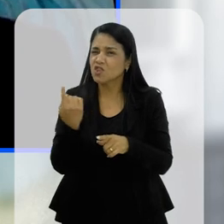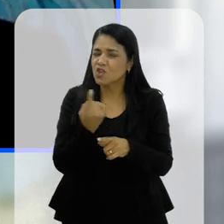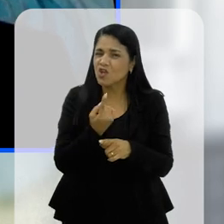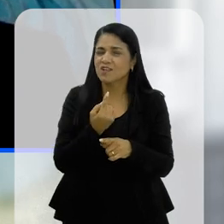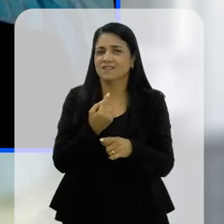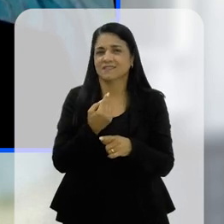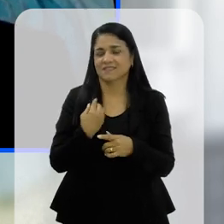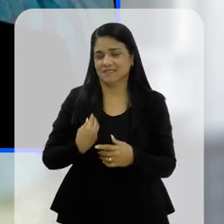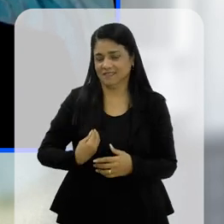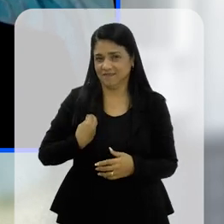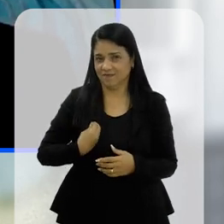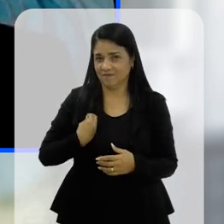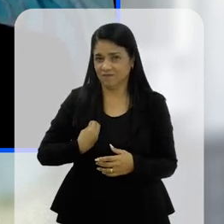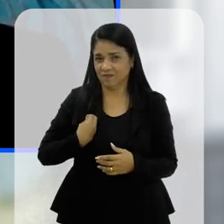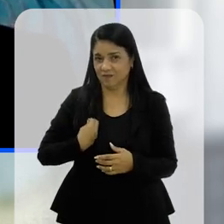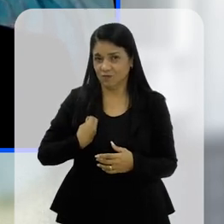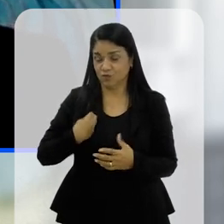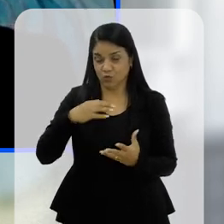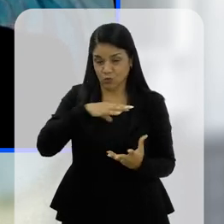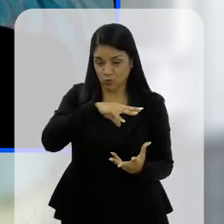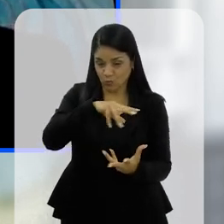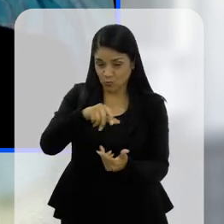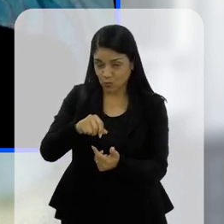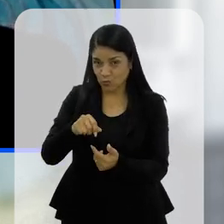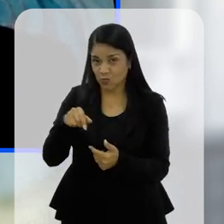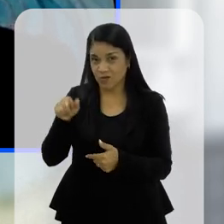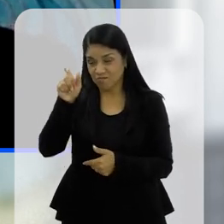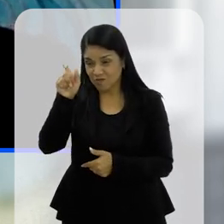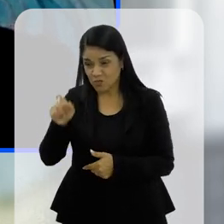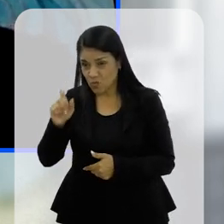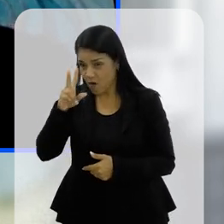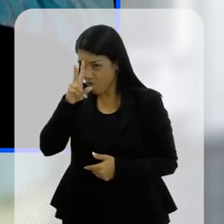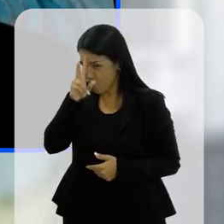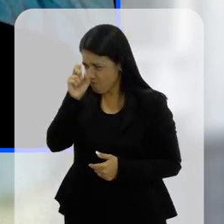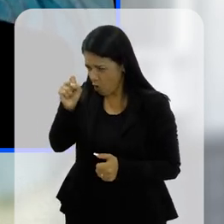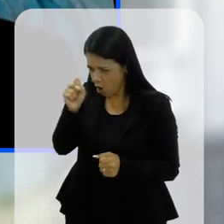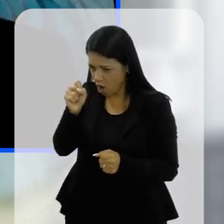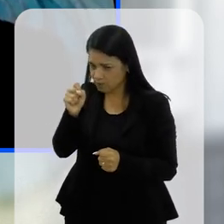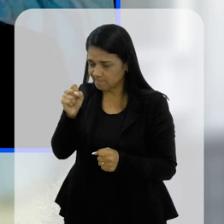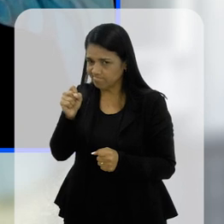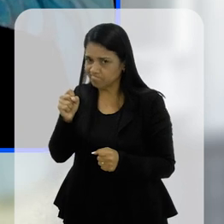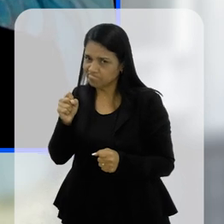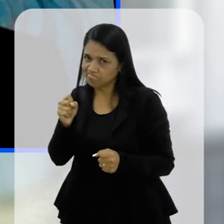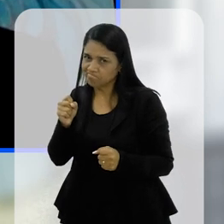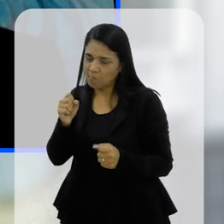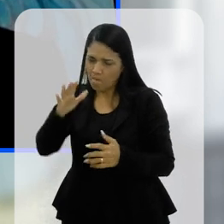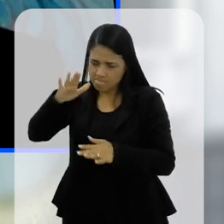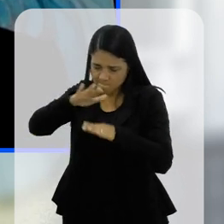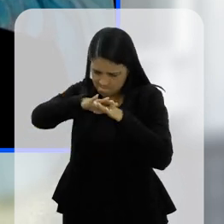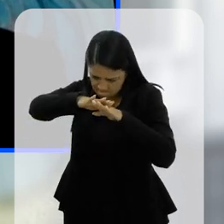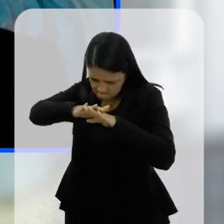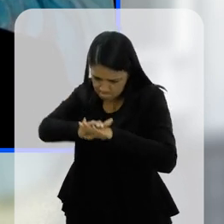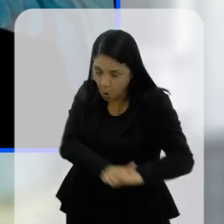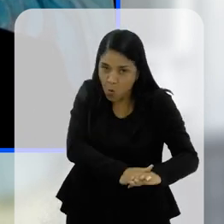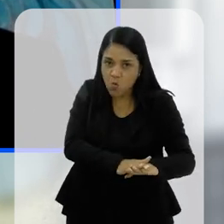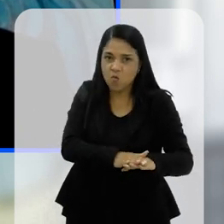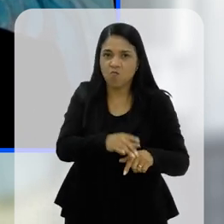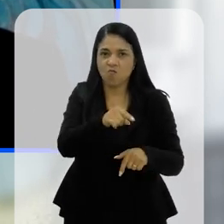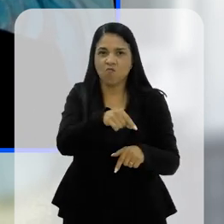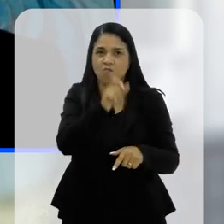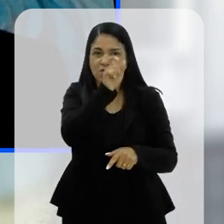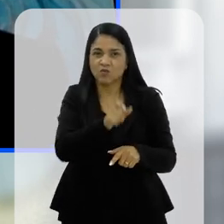numa selva, né, onde o mais forte quer sempre engolir o mais fraco, então você tem que